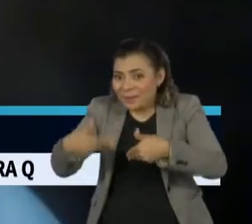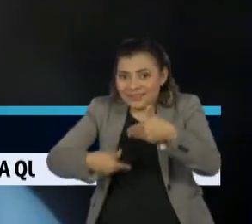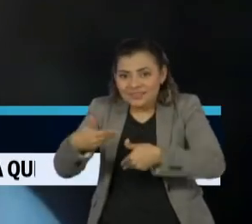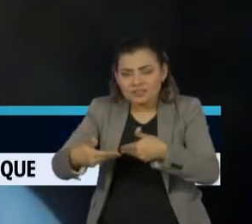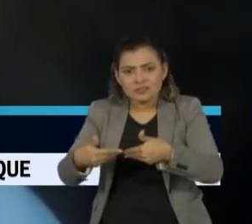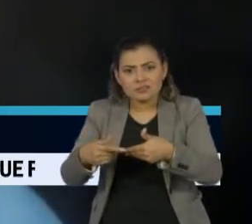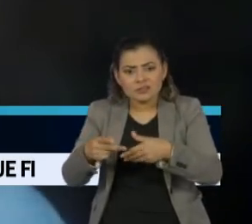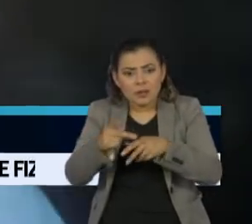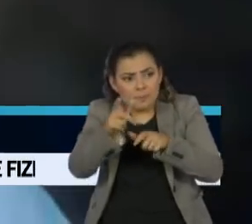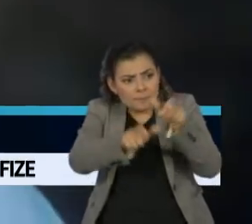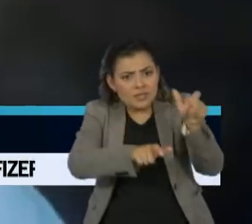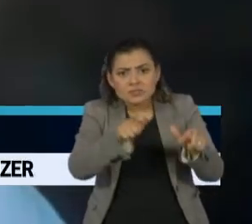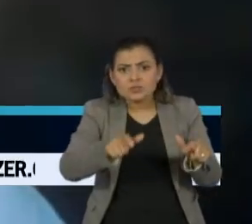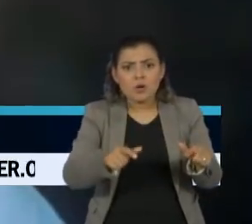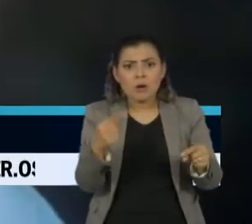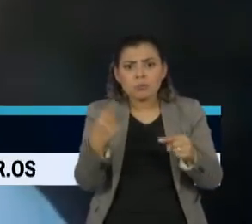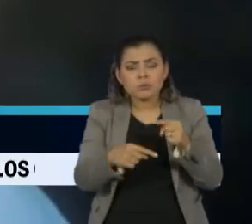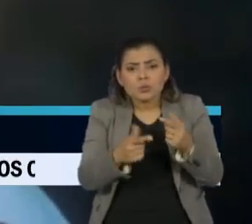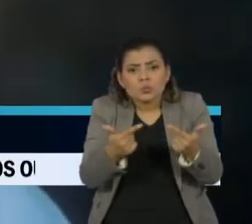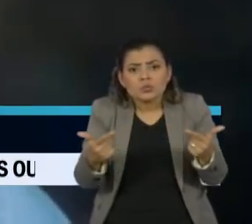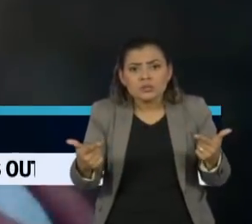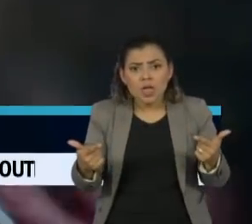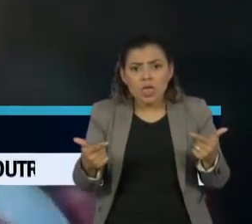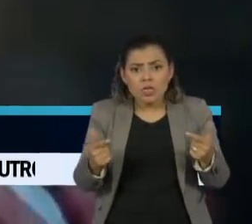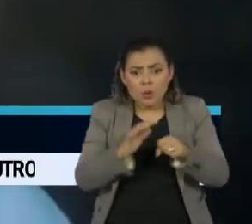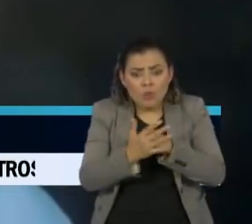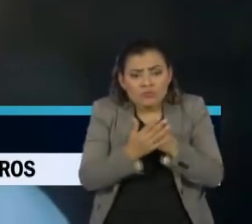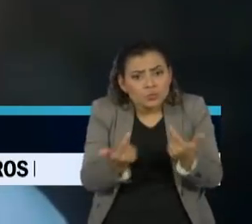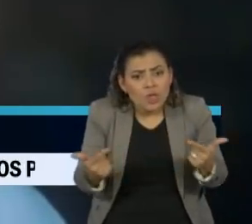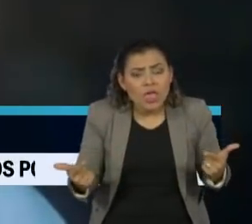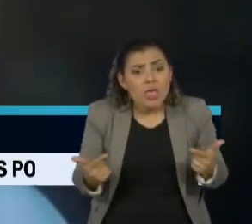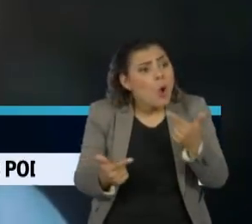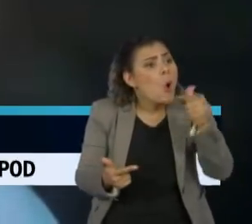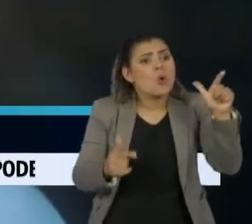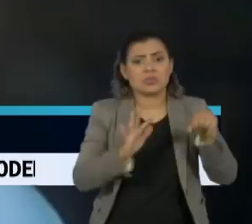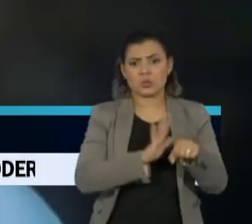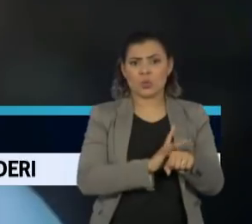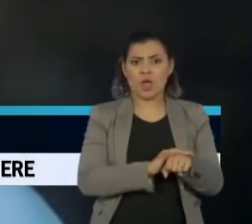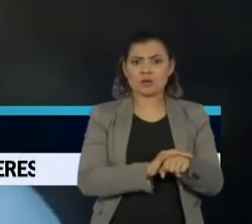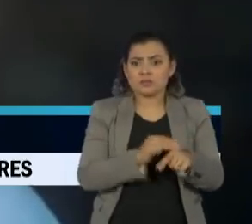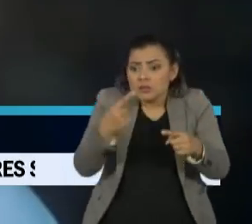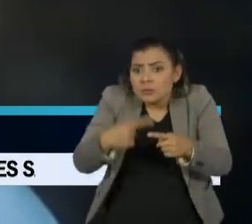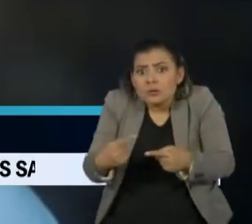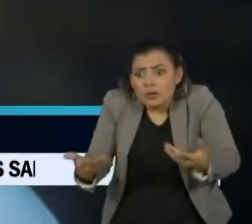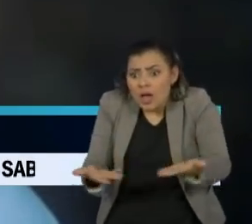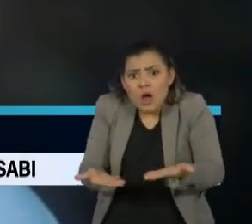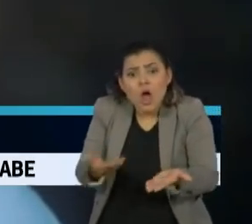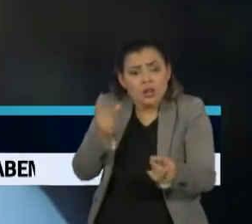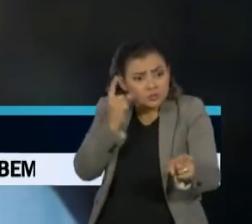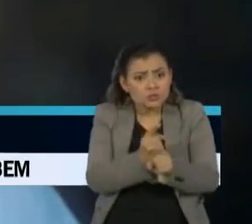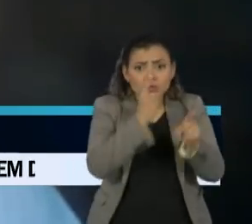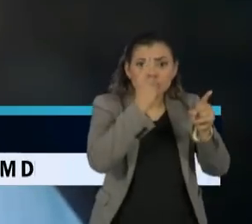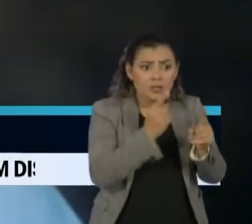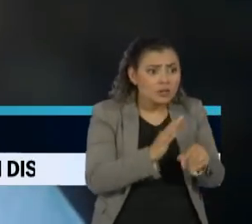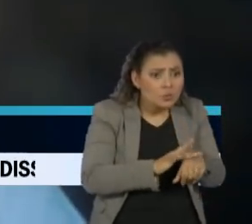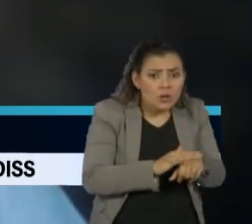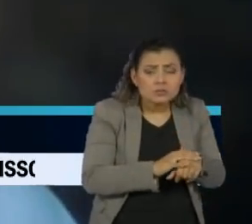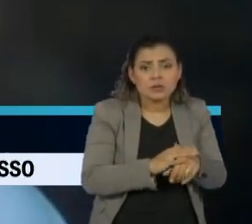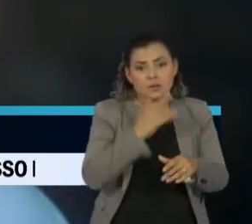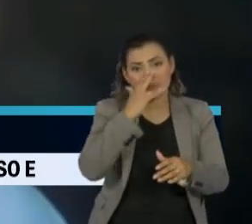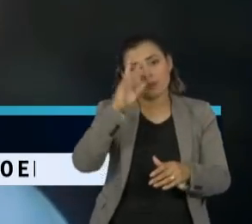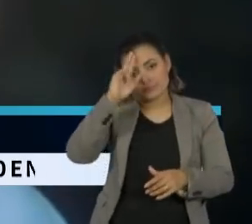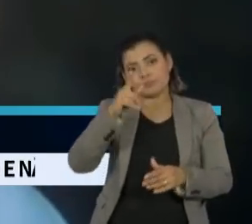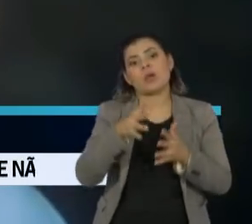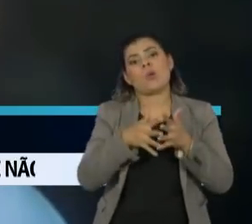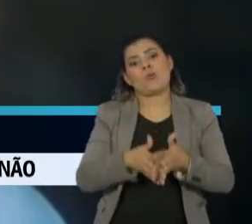população de pacientes que nem covid tem, porque a sintomatologia exatamente no início da doença confunde com